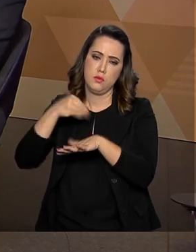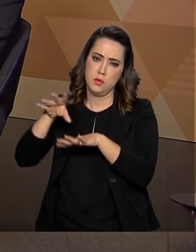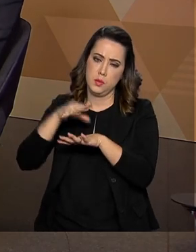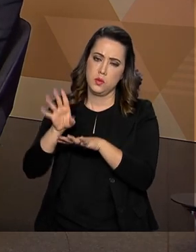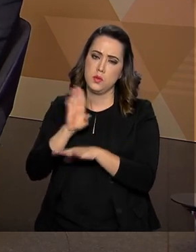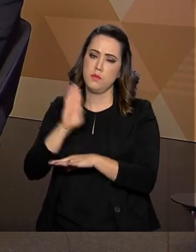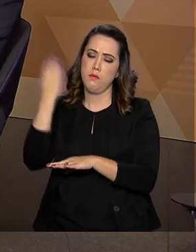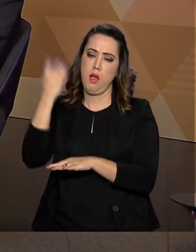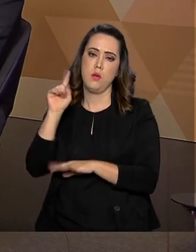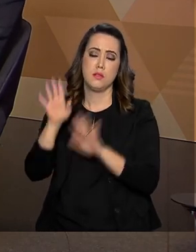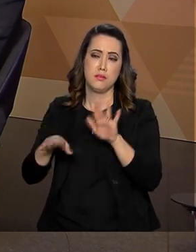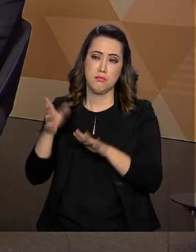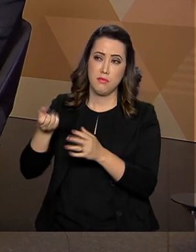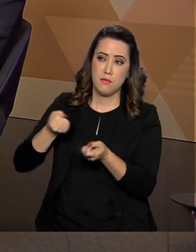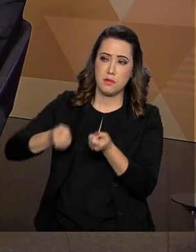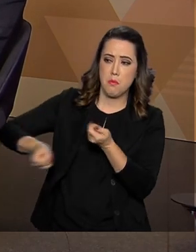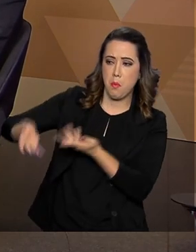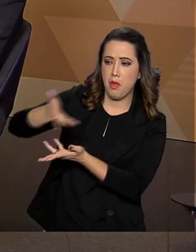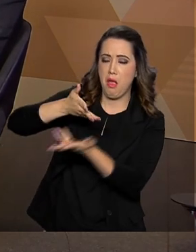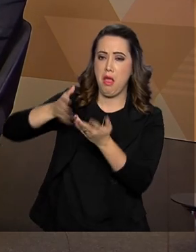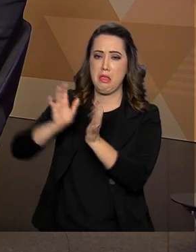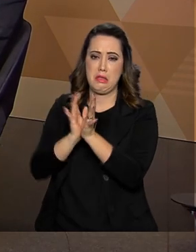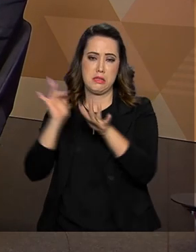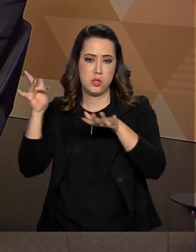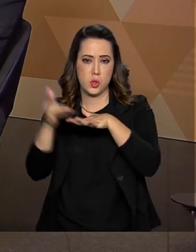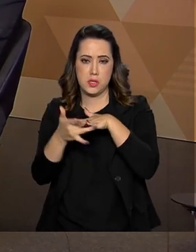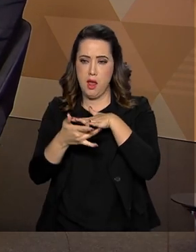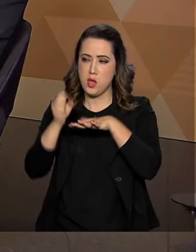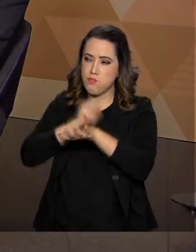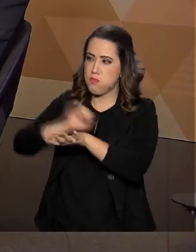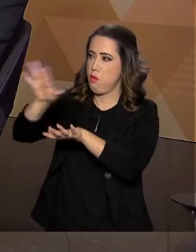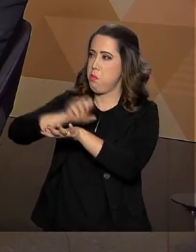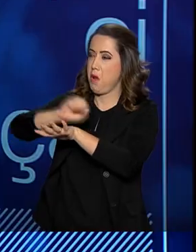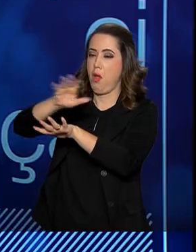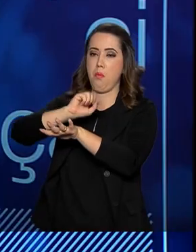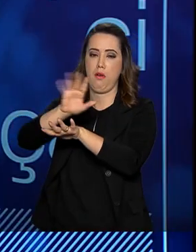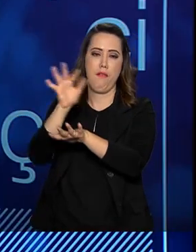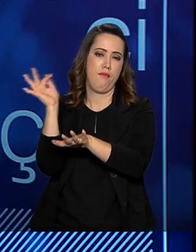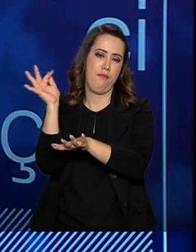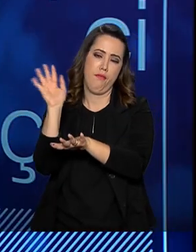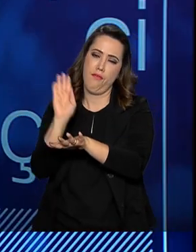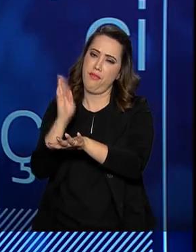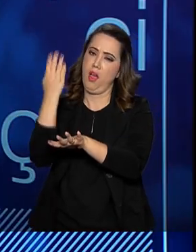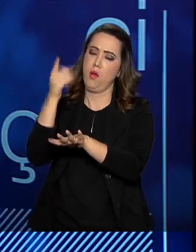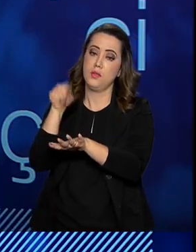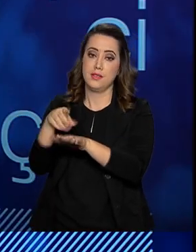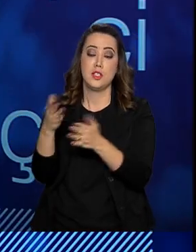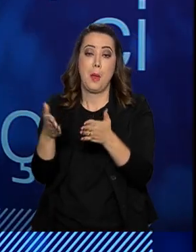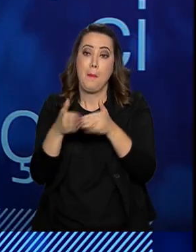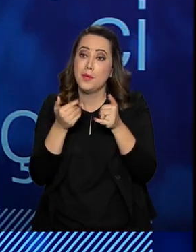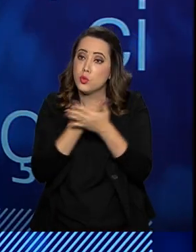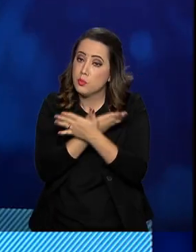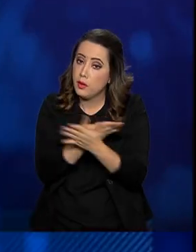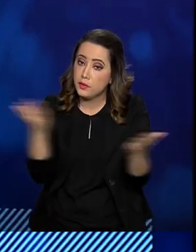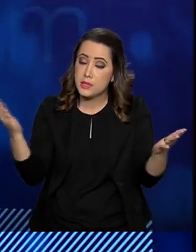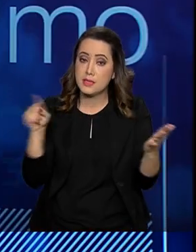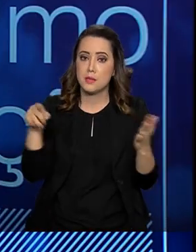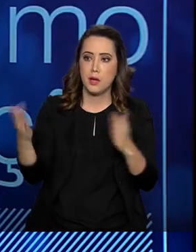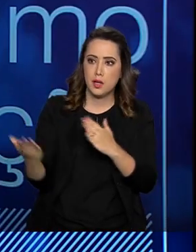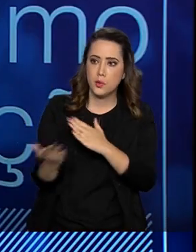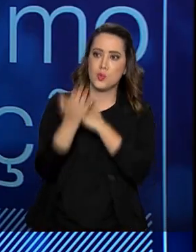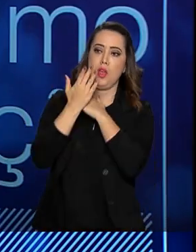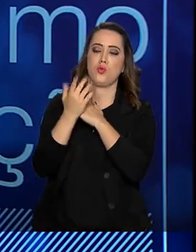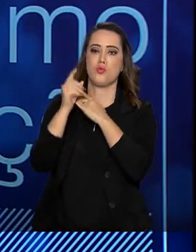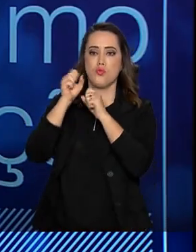acabam circulando com muita frequência nas redes sociais. E nós contamos com todos os telespectadores do canal para que ajudem a